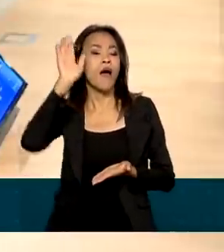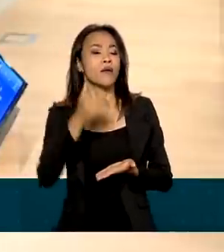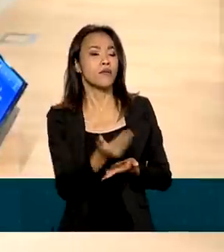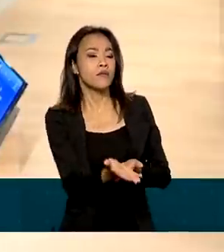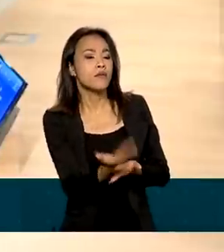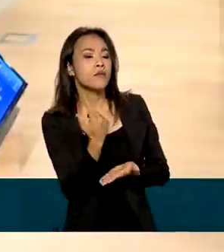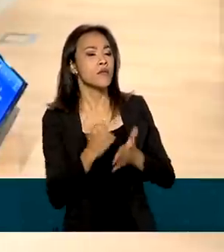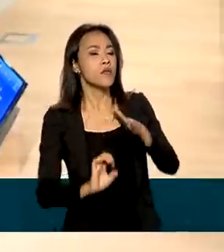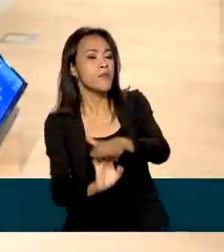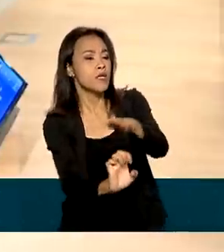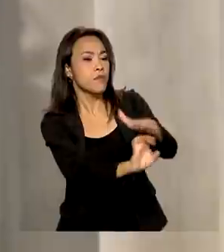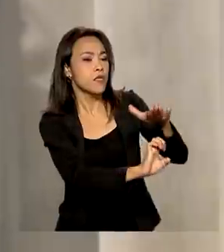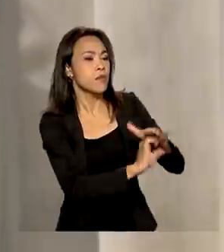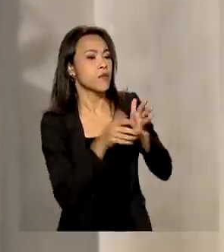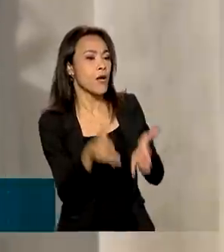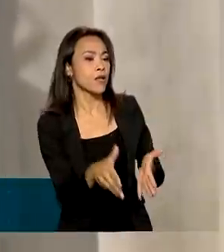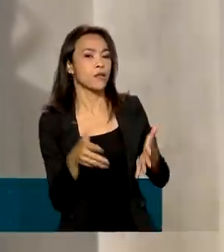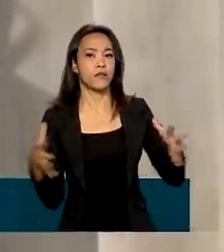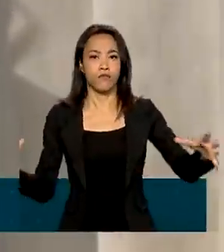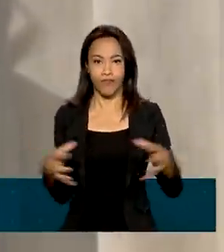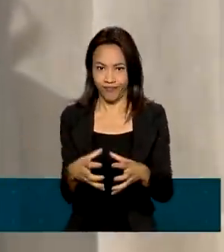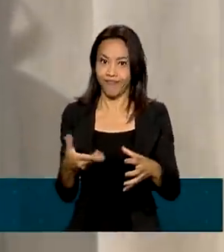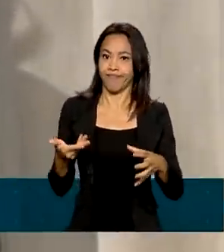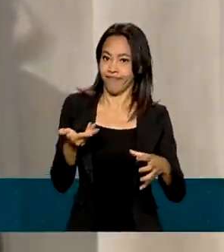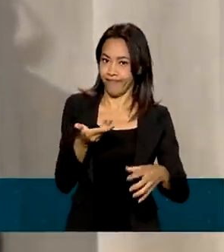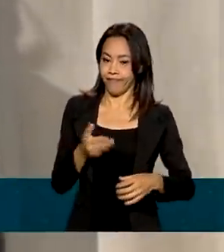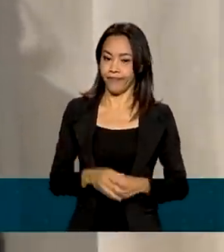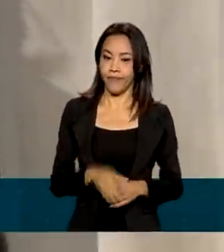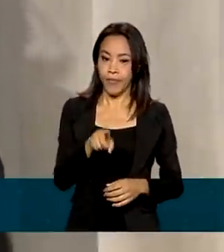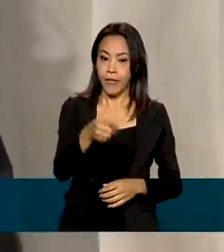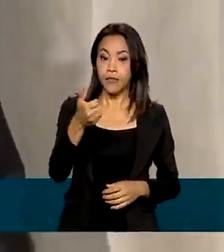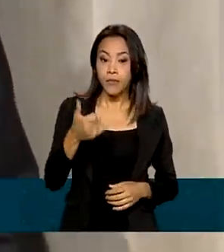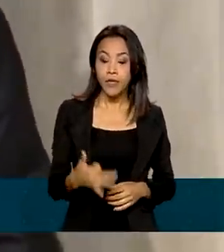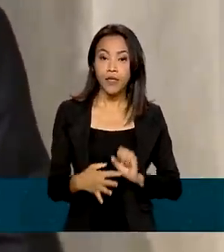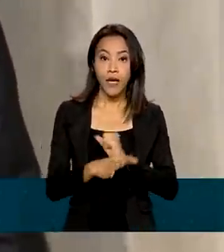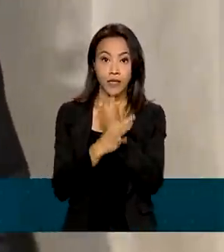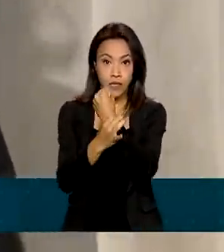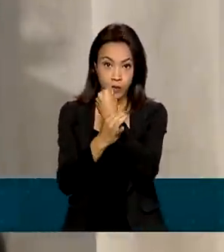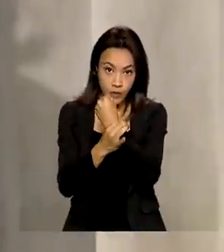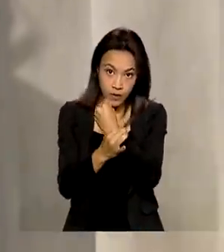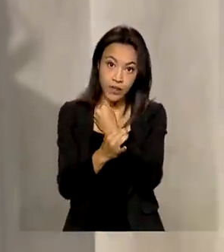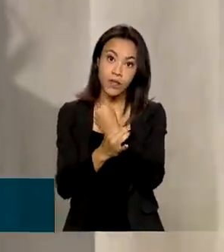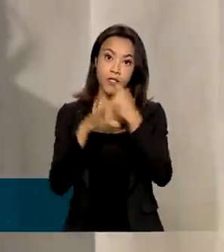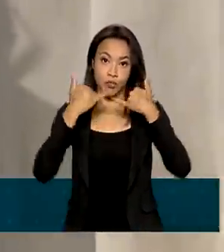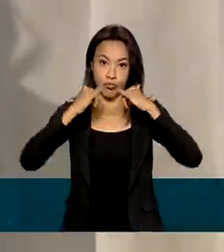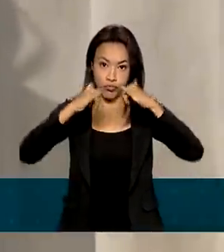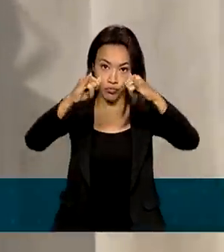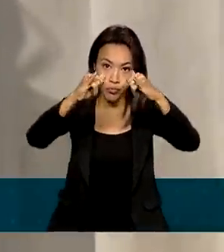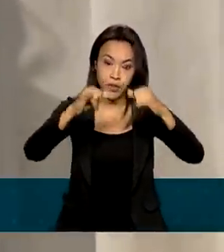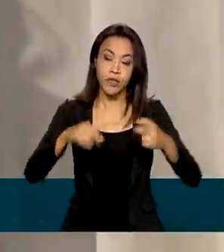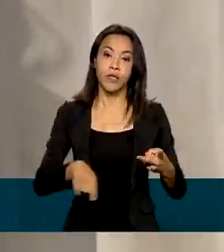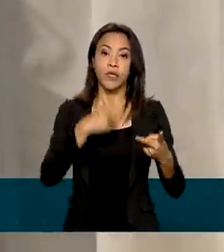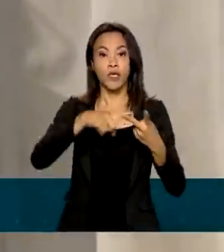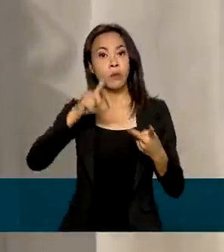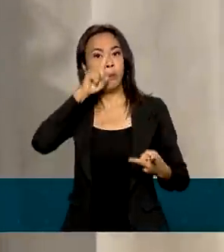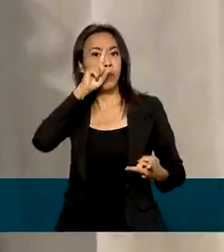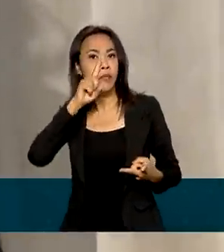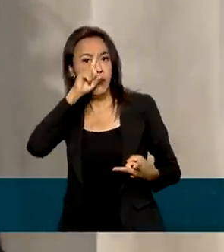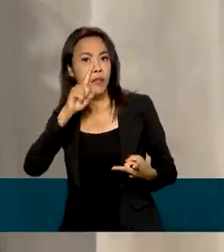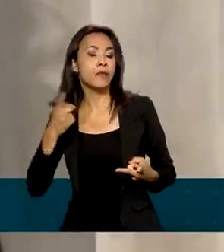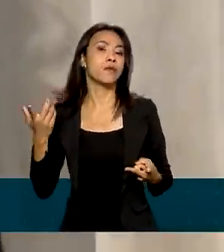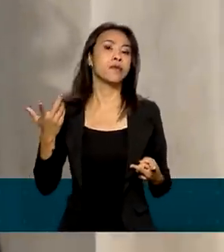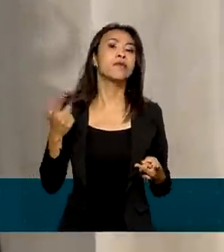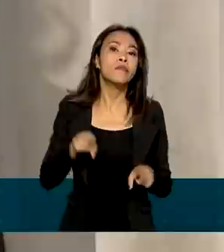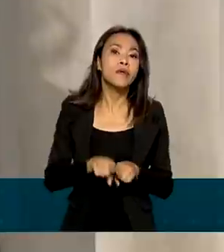investidores privados. A ideia de segurança energética e de risco geopolítico é